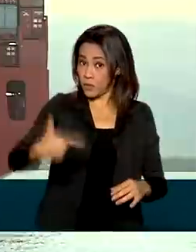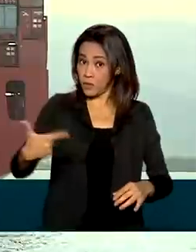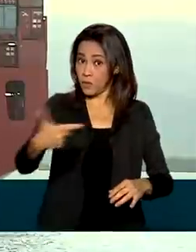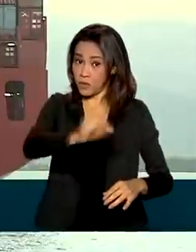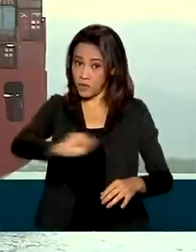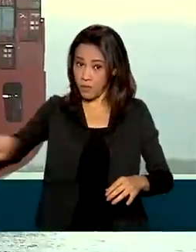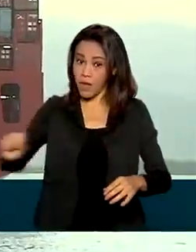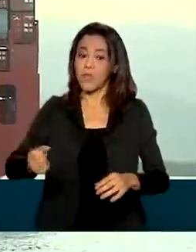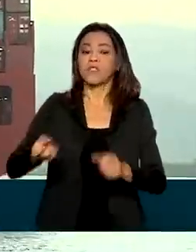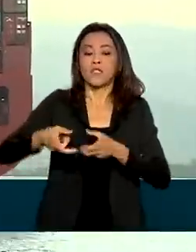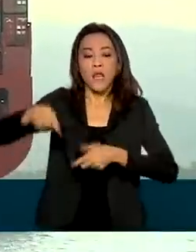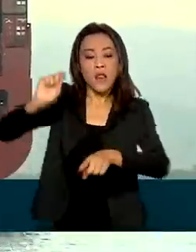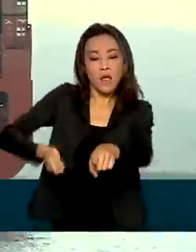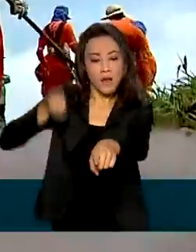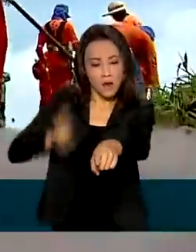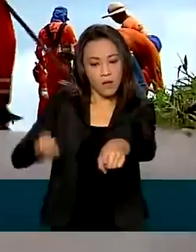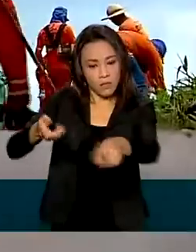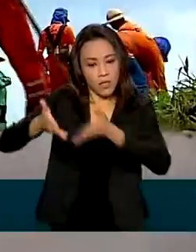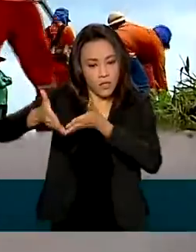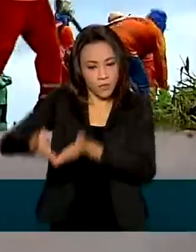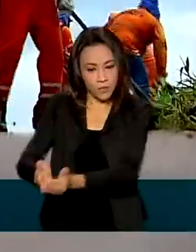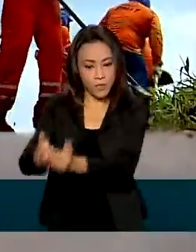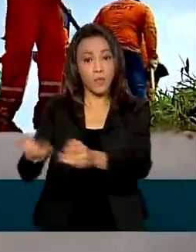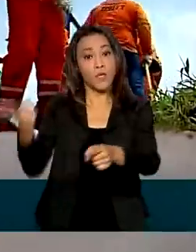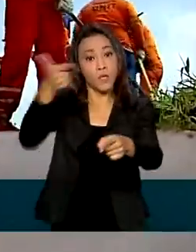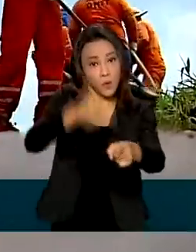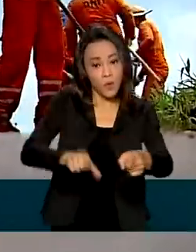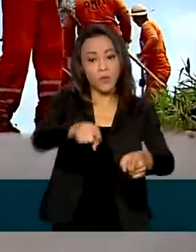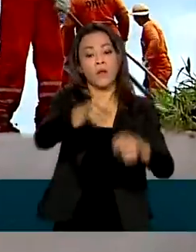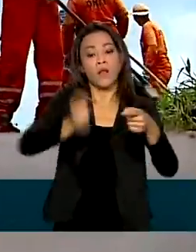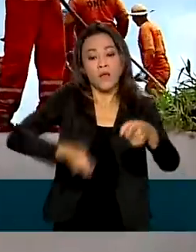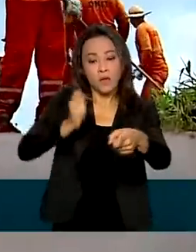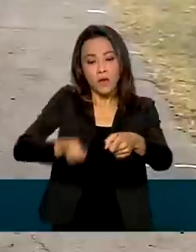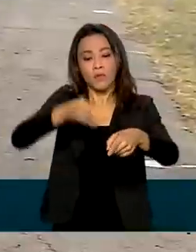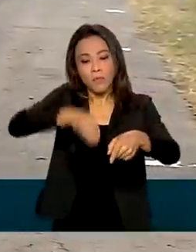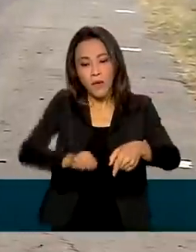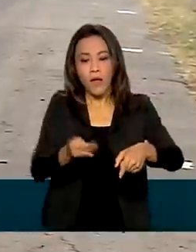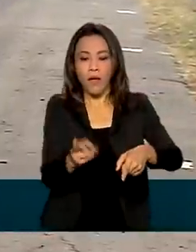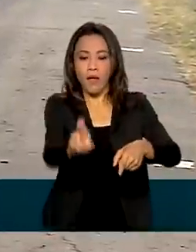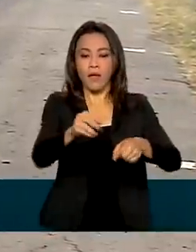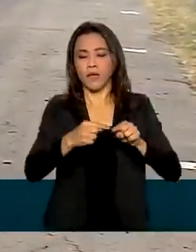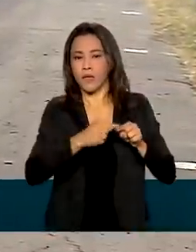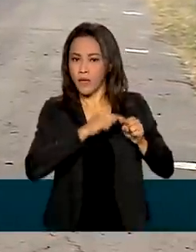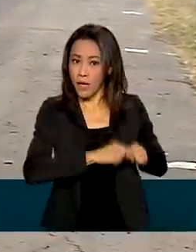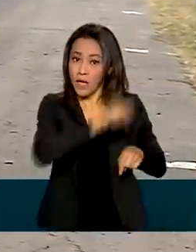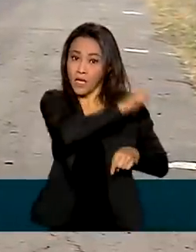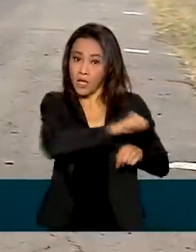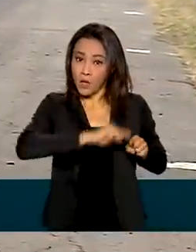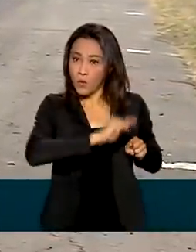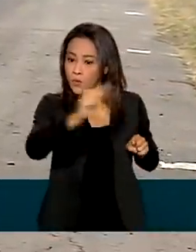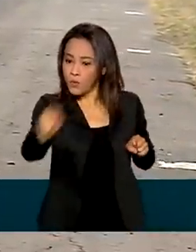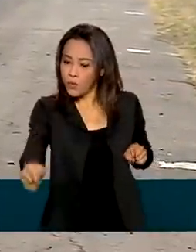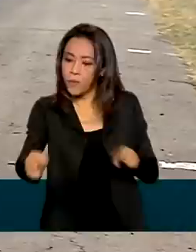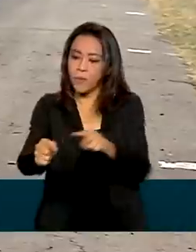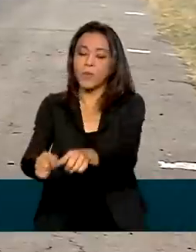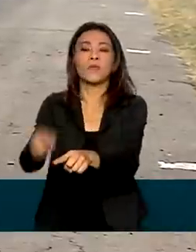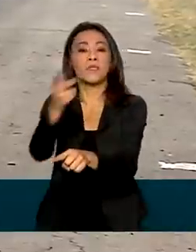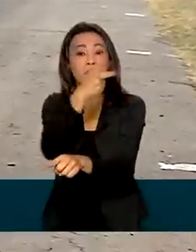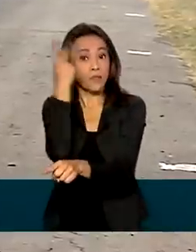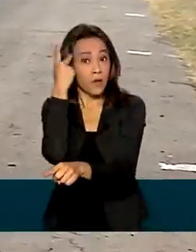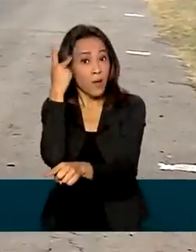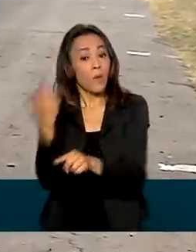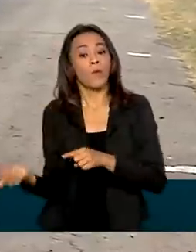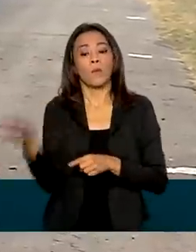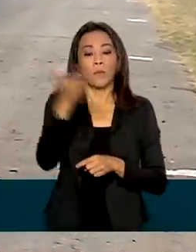o leilão da Zona Portuária de Santos e da rodovia Presidente Dutra, que liga o Rio de Janeiro a São Paulo. Outra expectativa